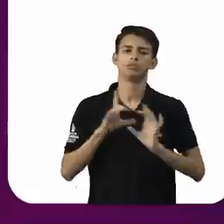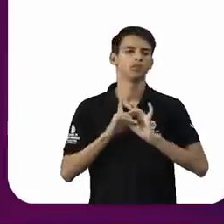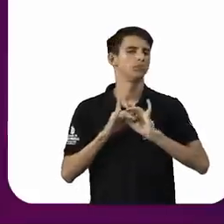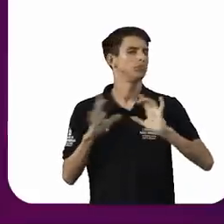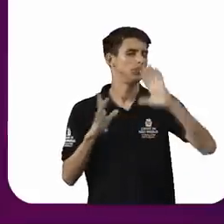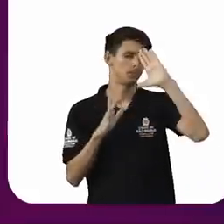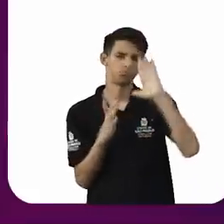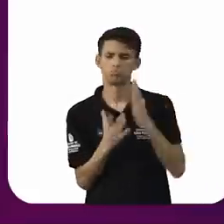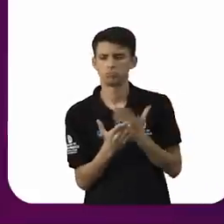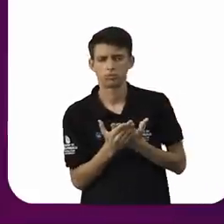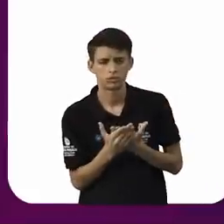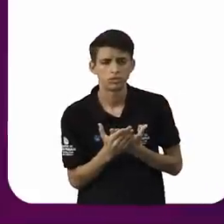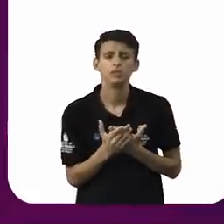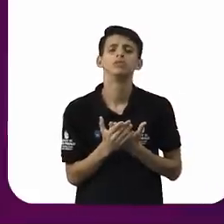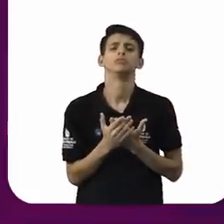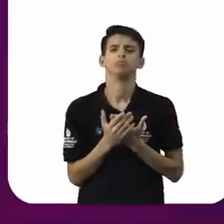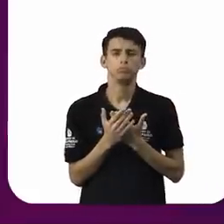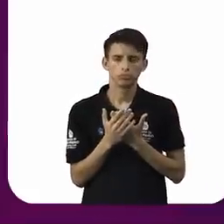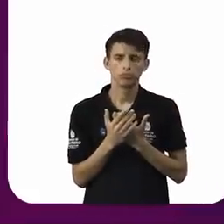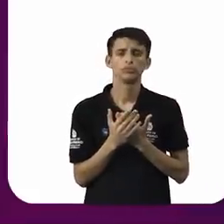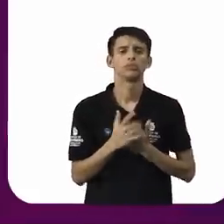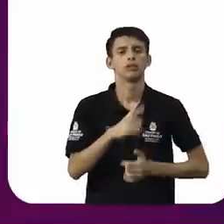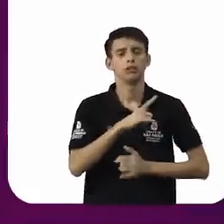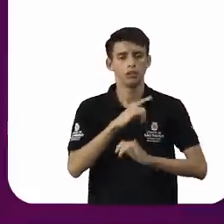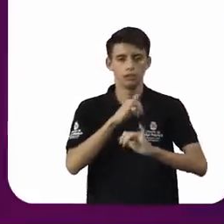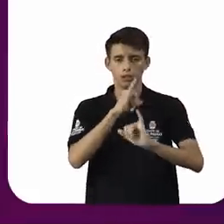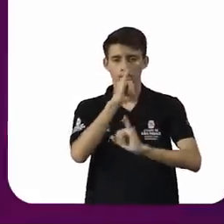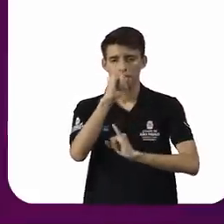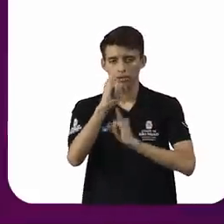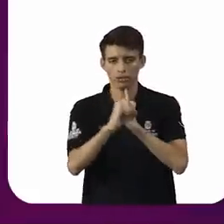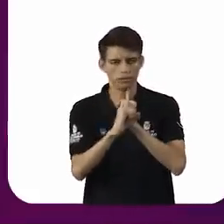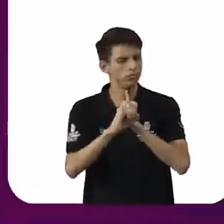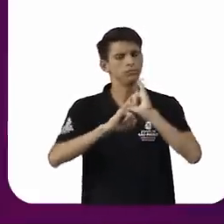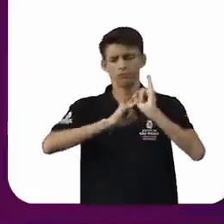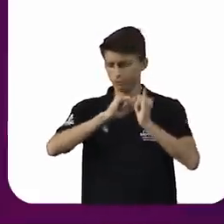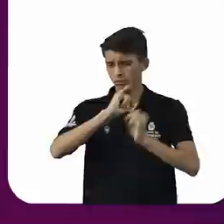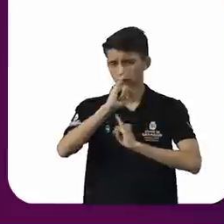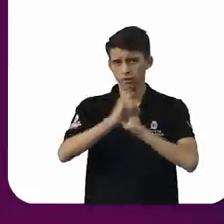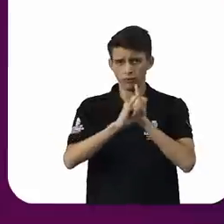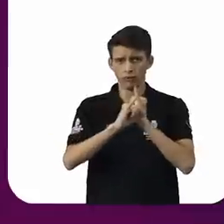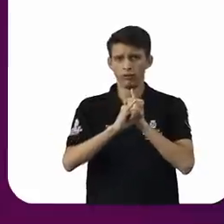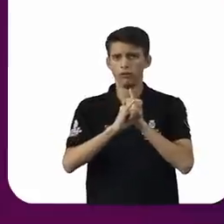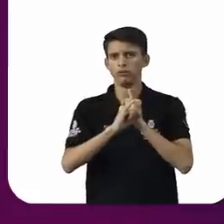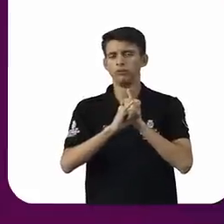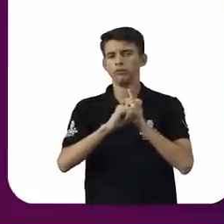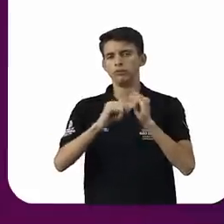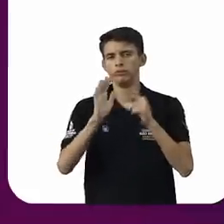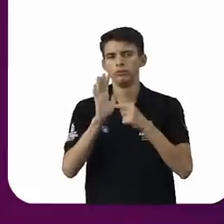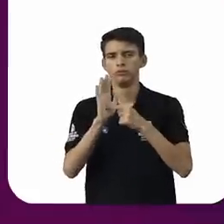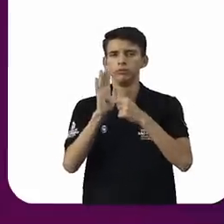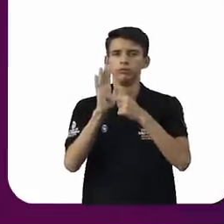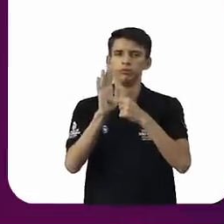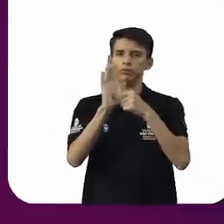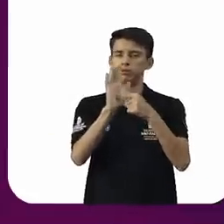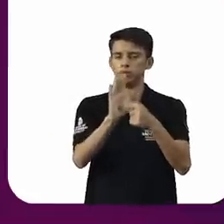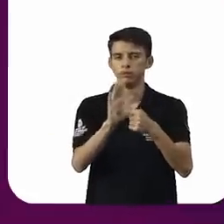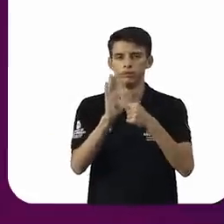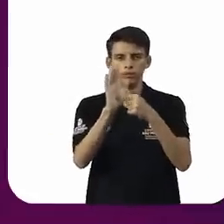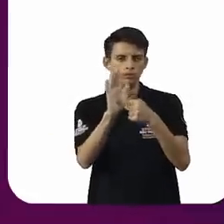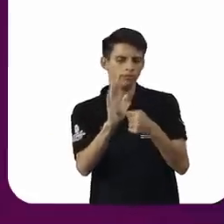que está disponível, inclusive, na internet, que ele vai nos dando o